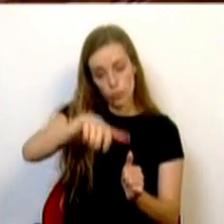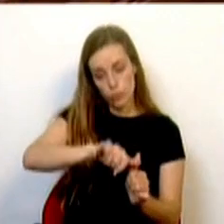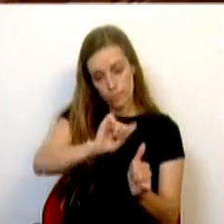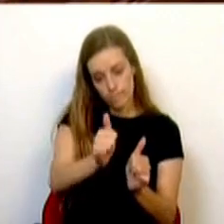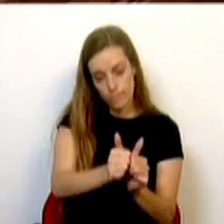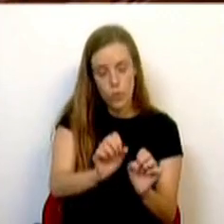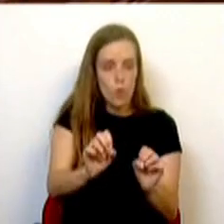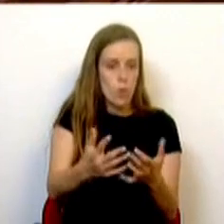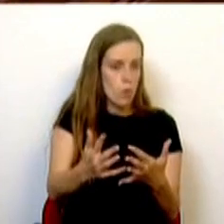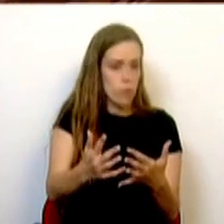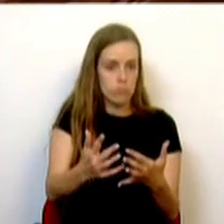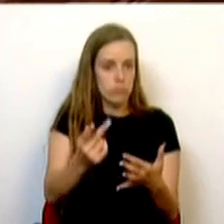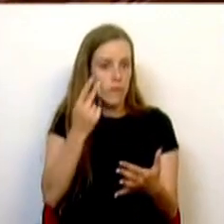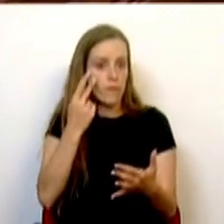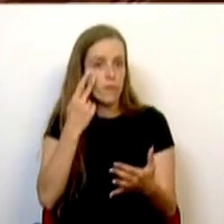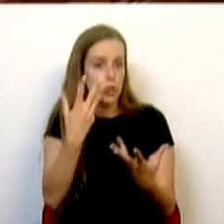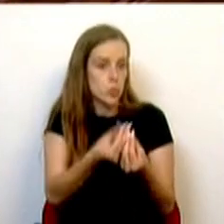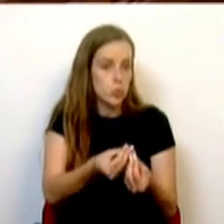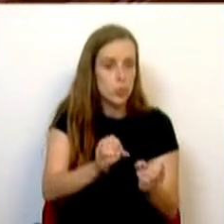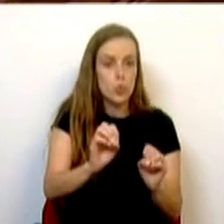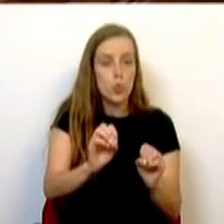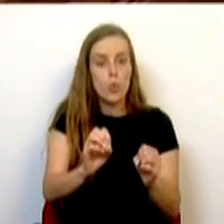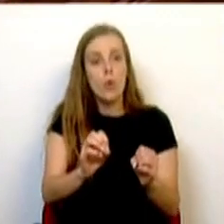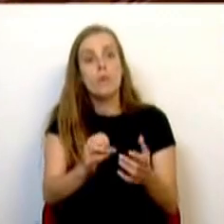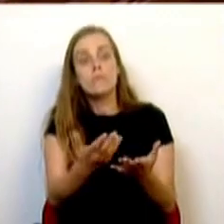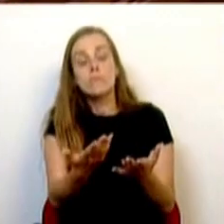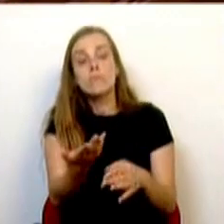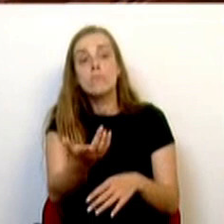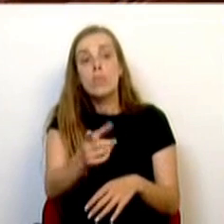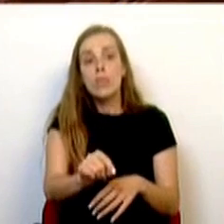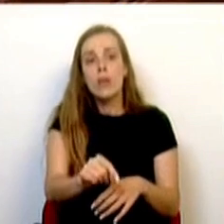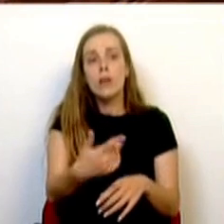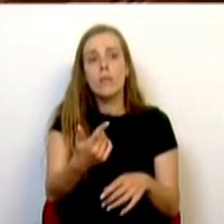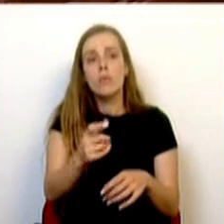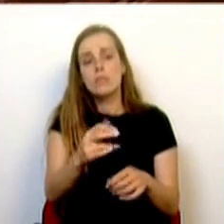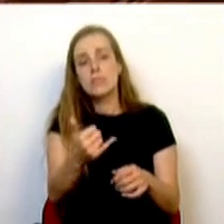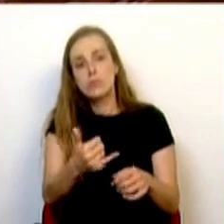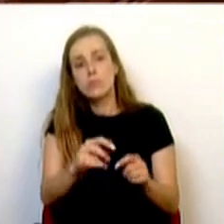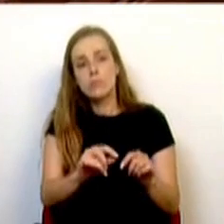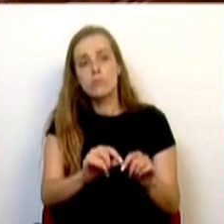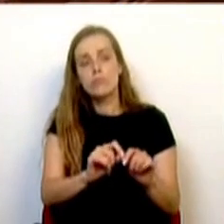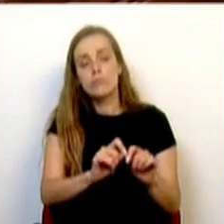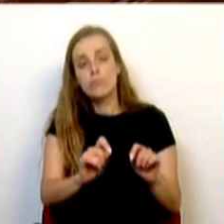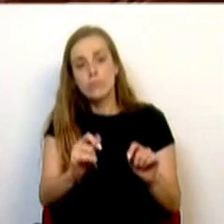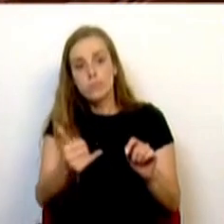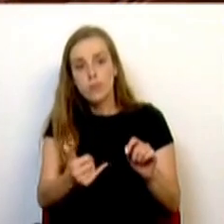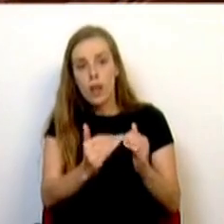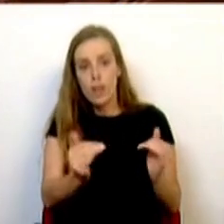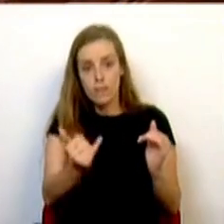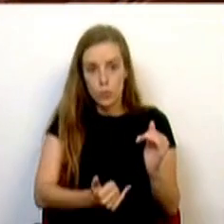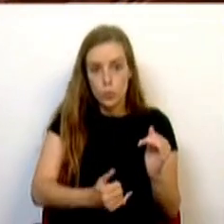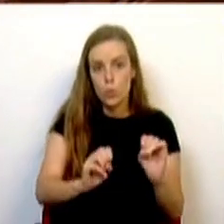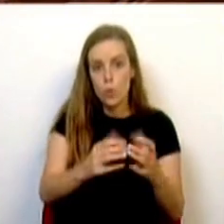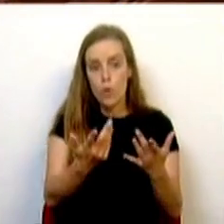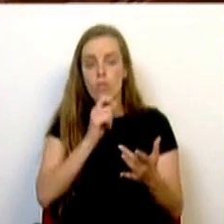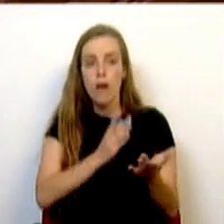em união de facto à economia comum, parentam ao fim na linha reta ou no segundo grau da linha colateral, mantendo